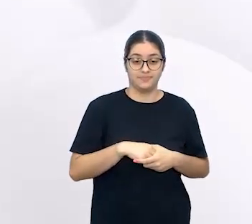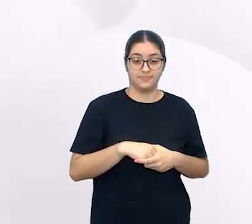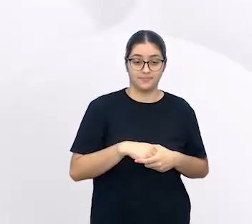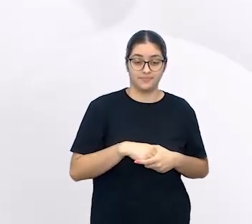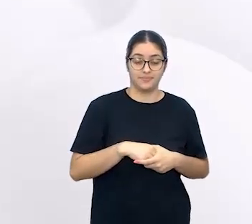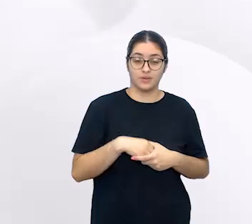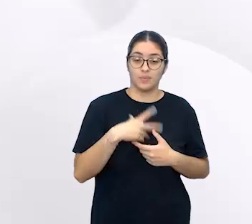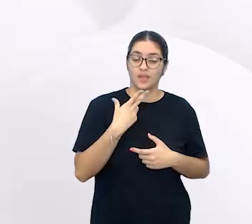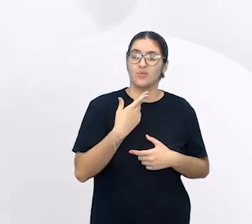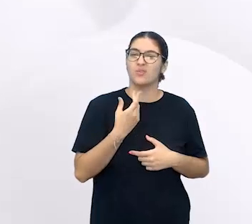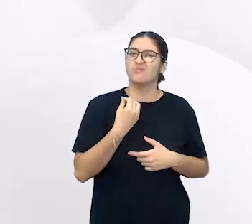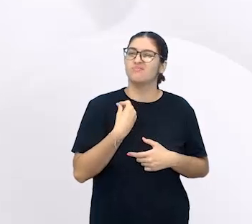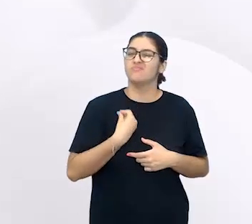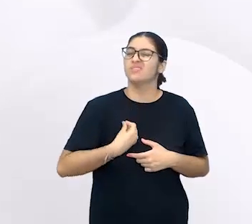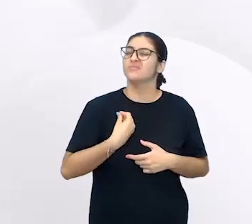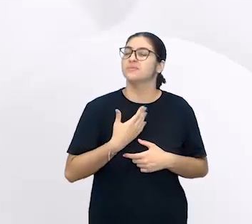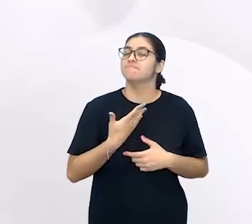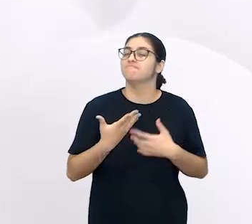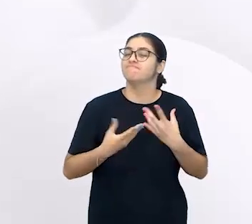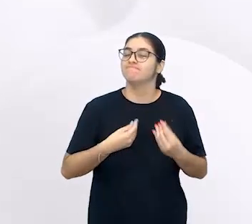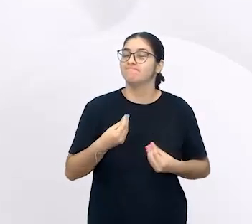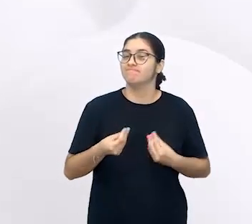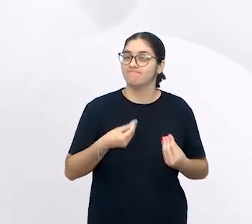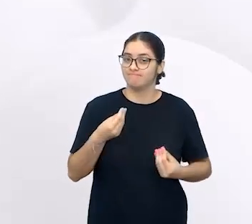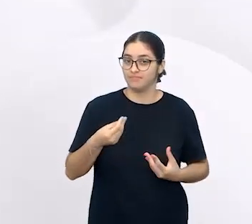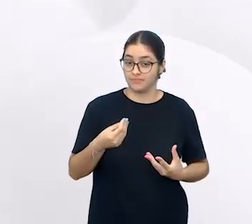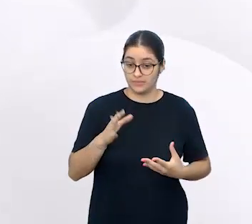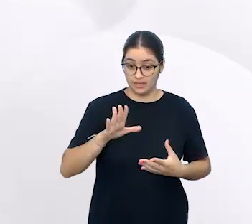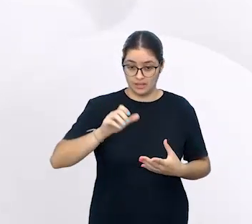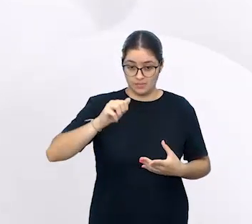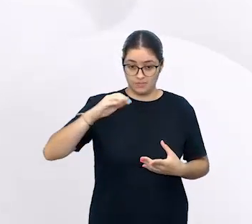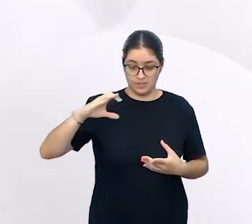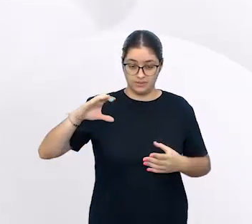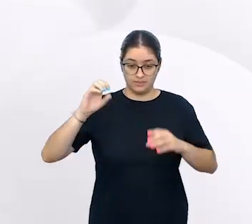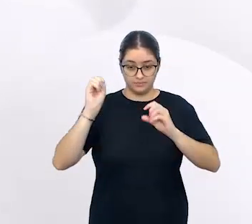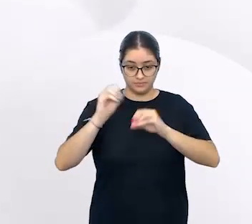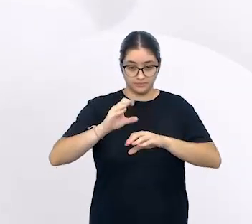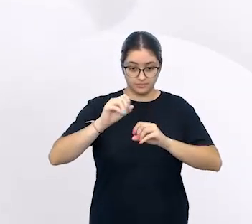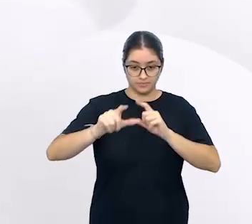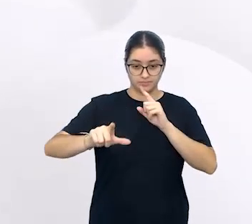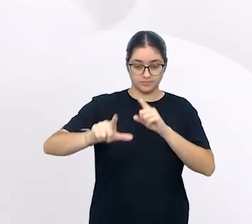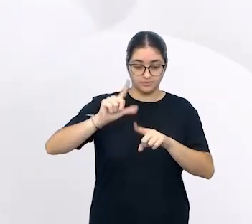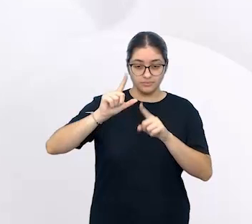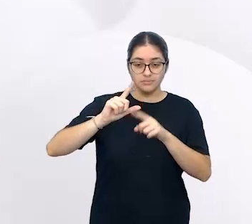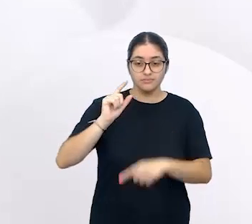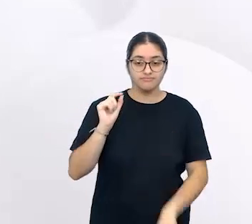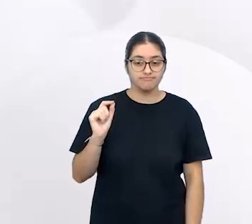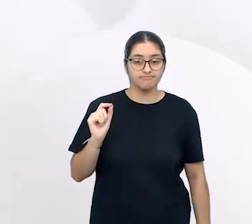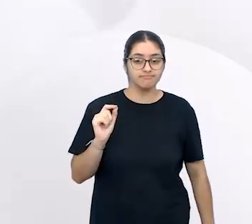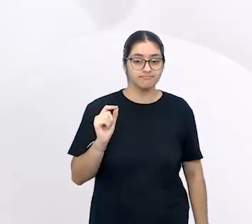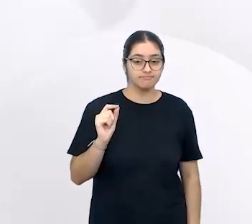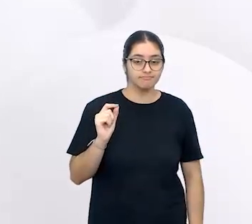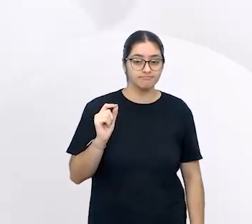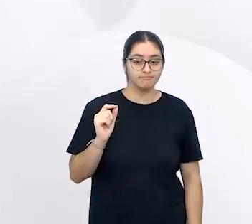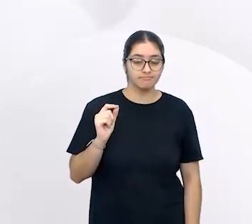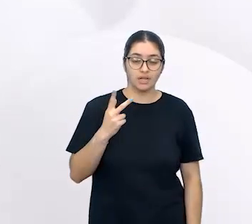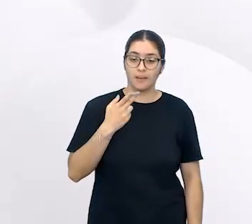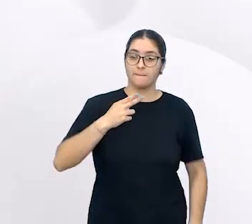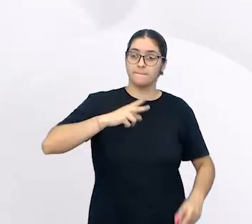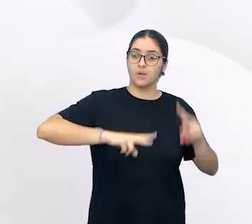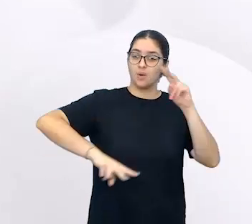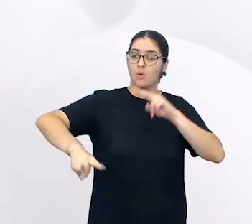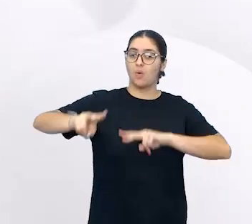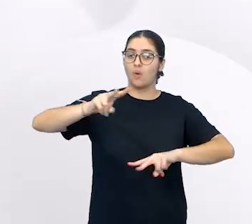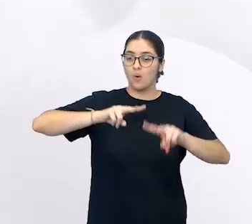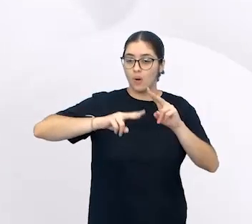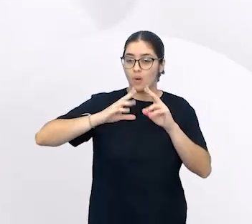Quais as sensações foram vivenciadas? Então, alfabetizar, né, em contexto de letramento, pressupõe a gente olhar para